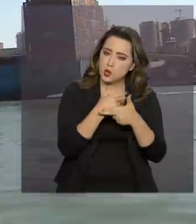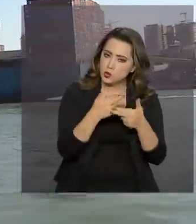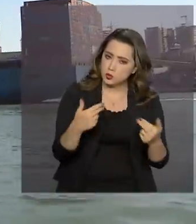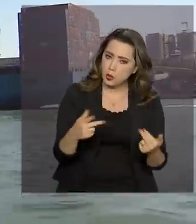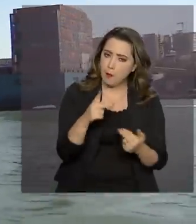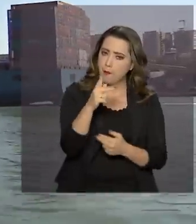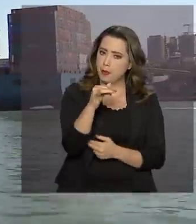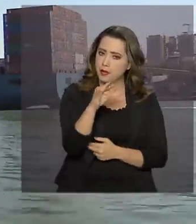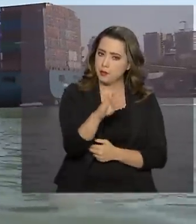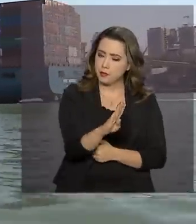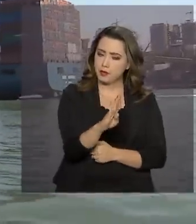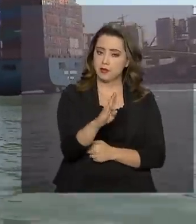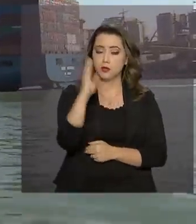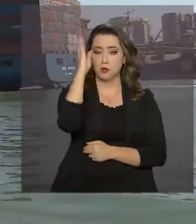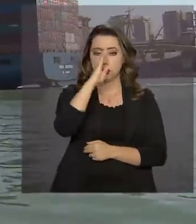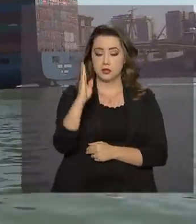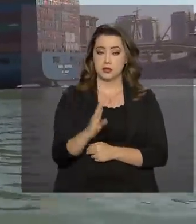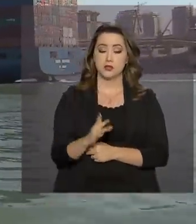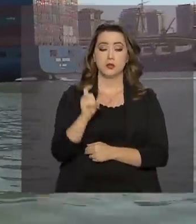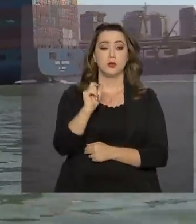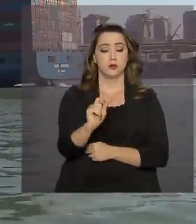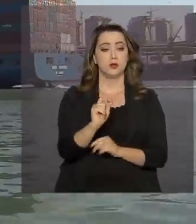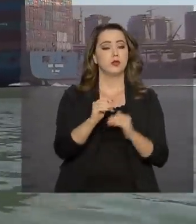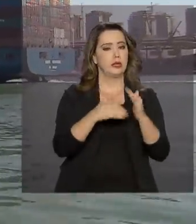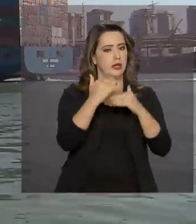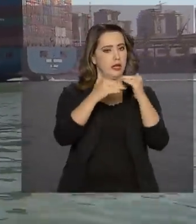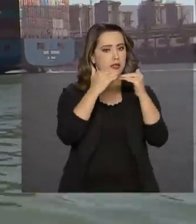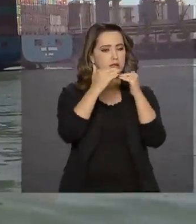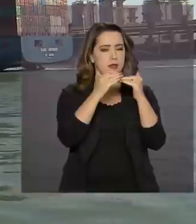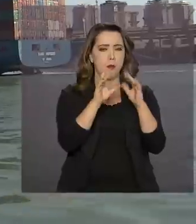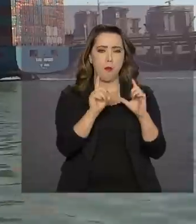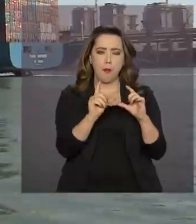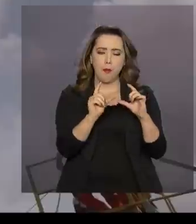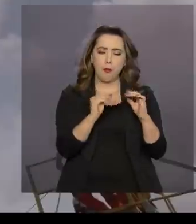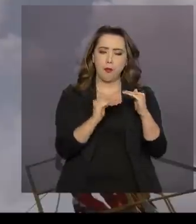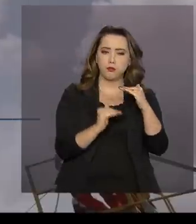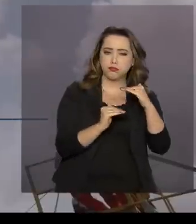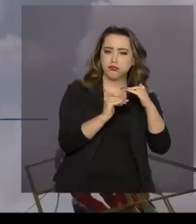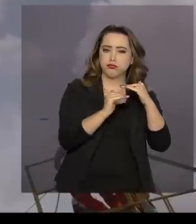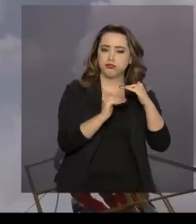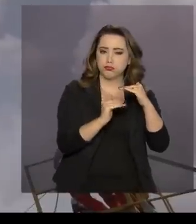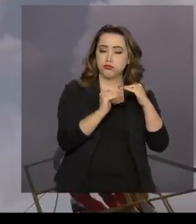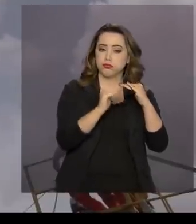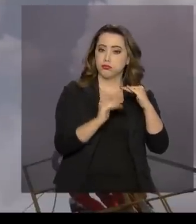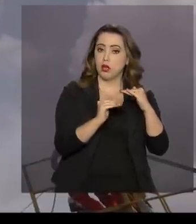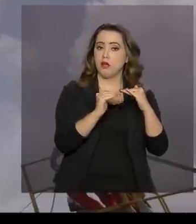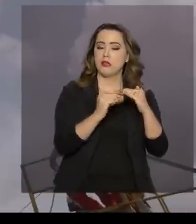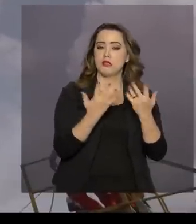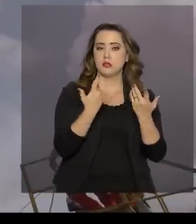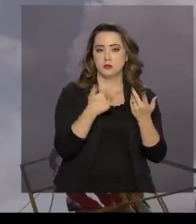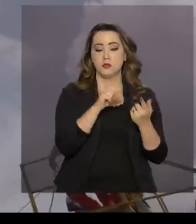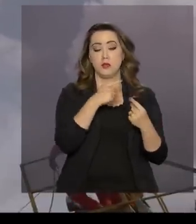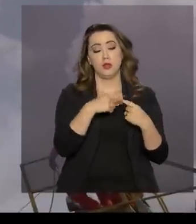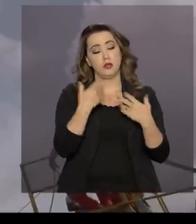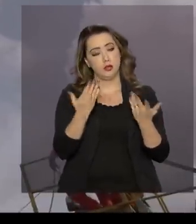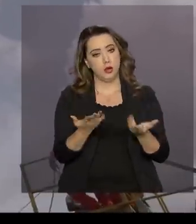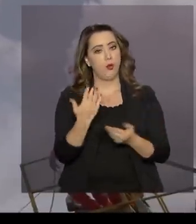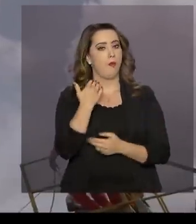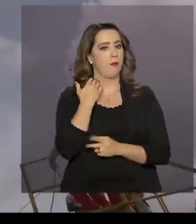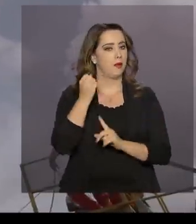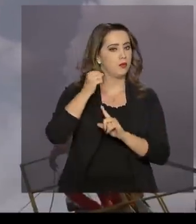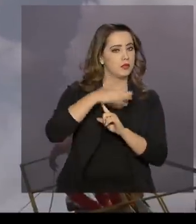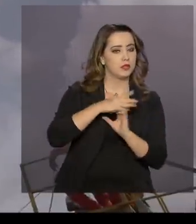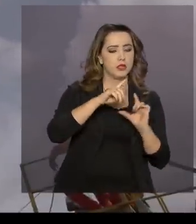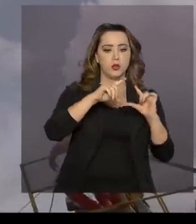soma de toda a riqueza produzida pelo país, deve crescer menos neste ano. O Banco Central reduziu de 2% para